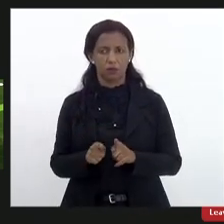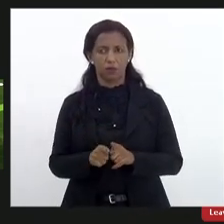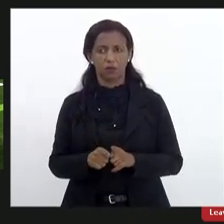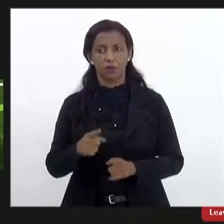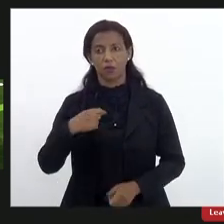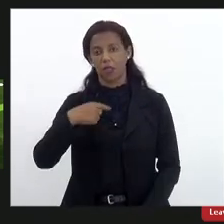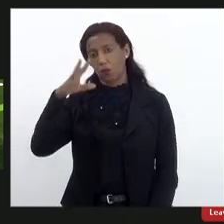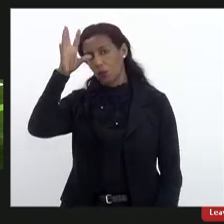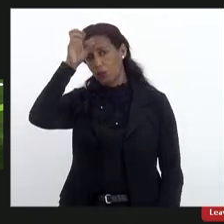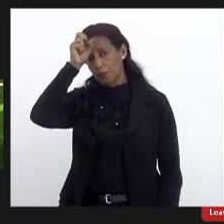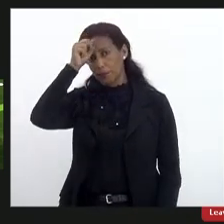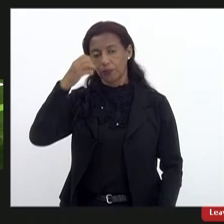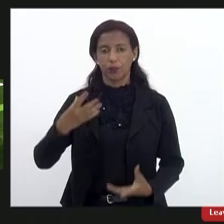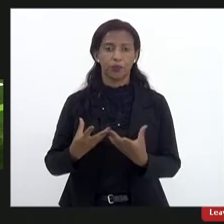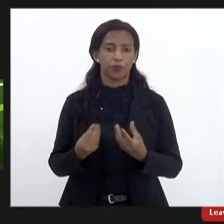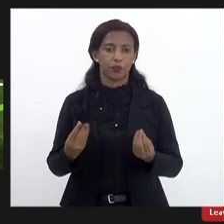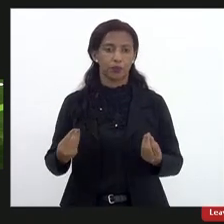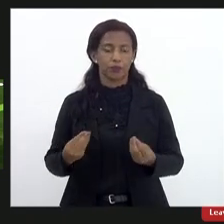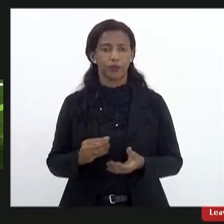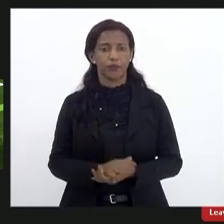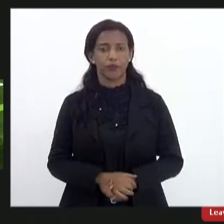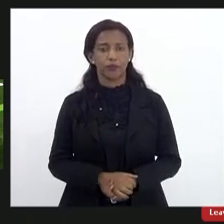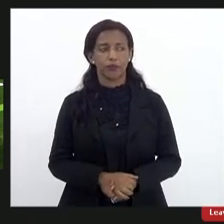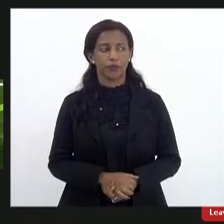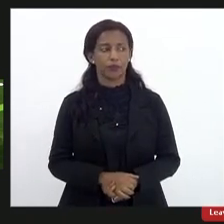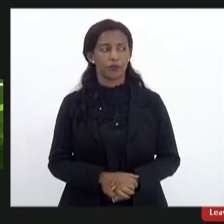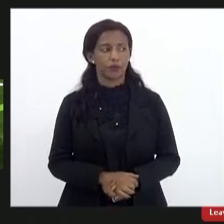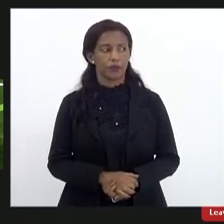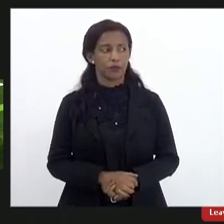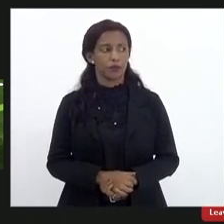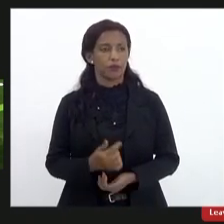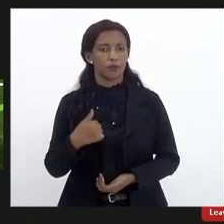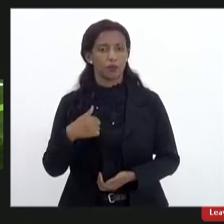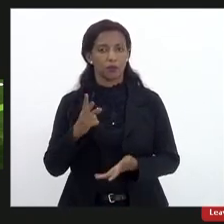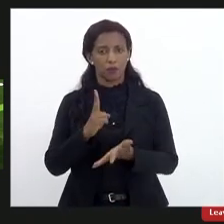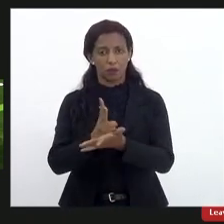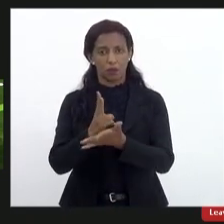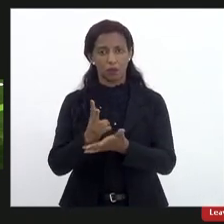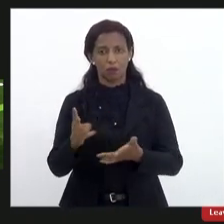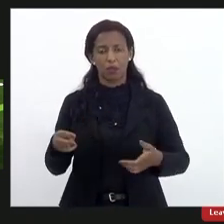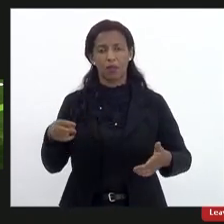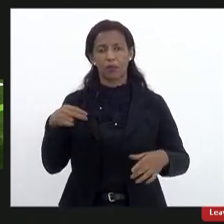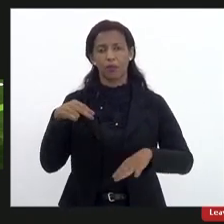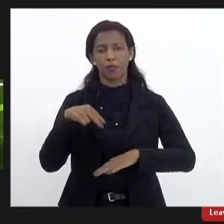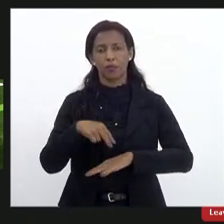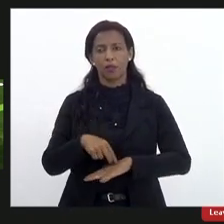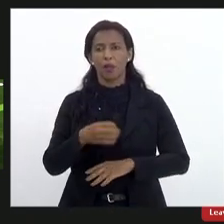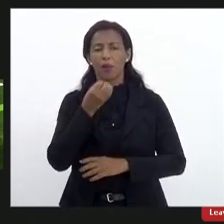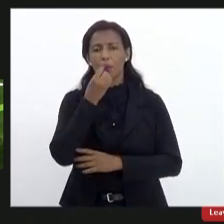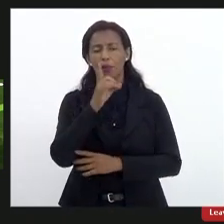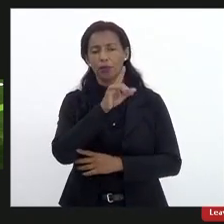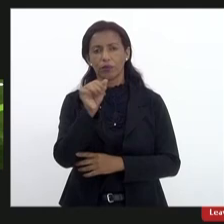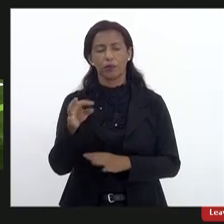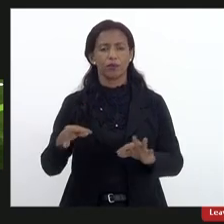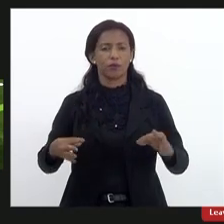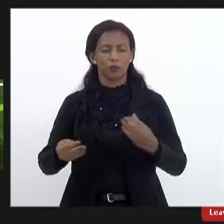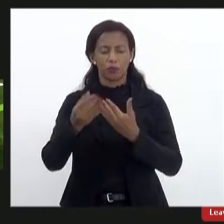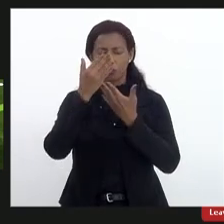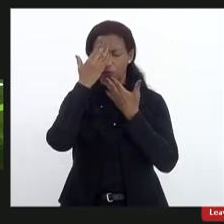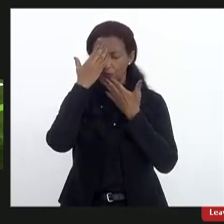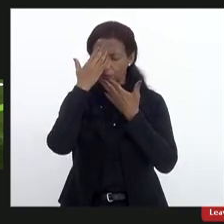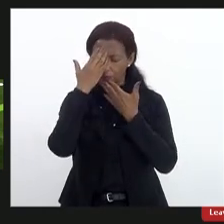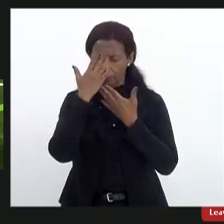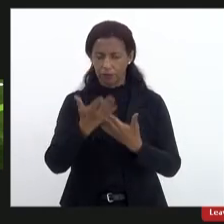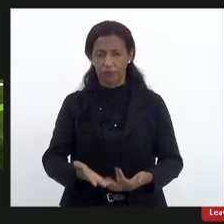tenho aprendido muito, e estarei sempre à disposição, tá? Bom dia a todos, muito obrigado aí